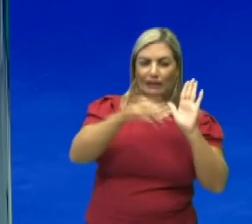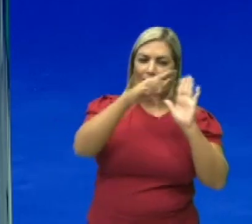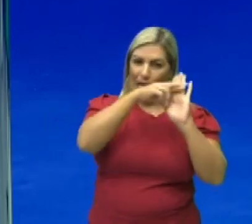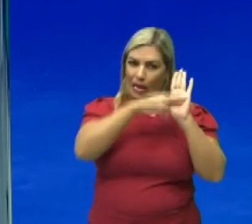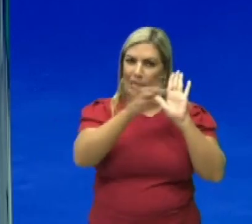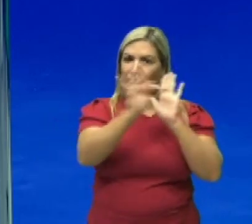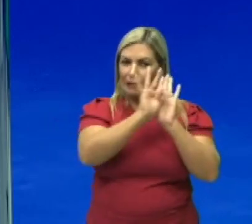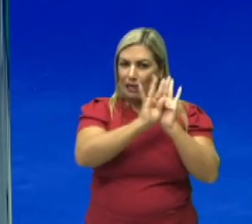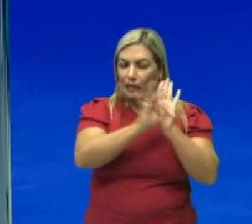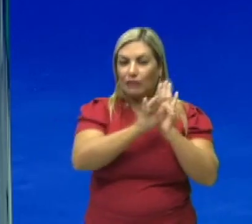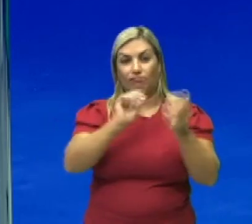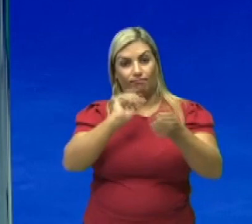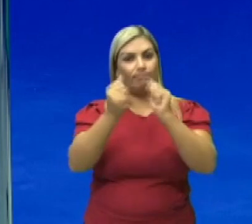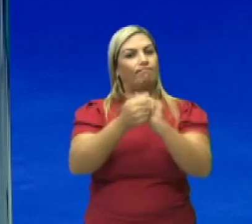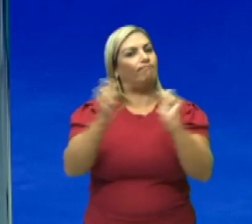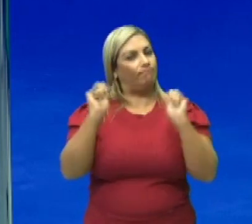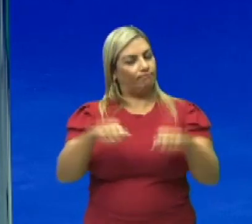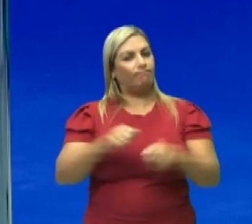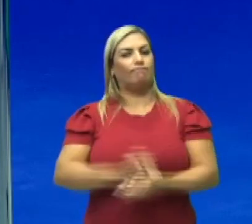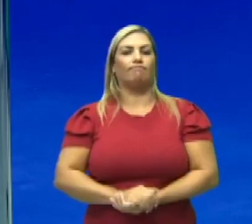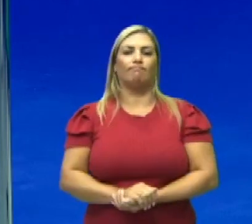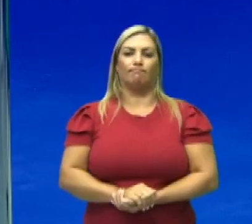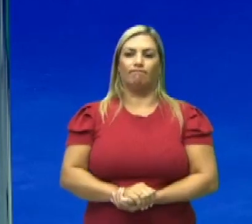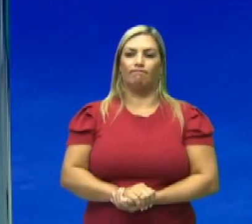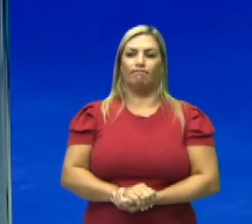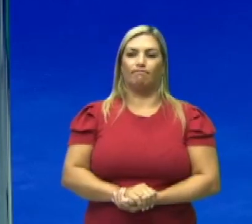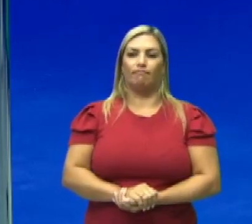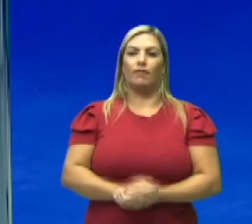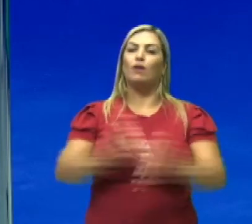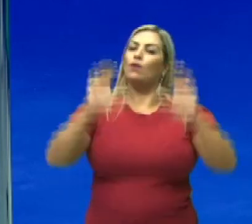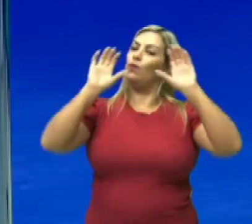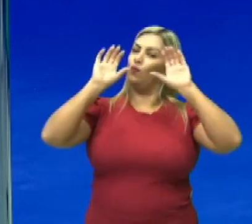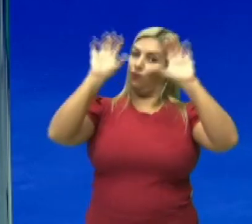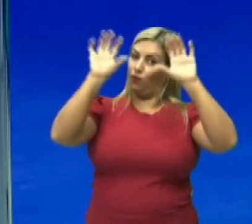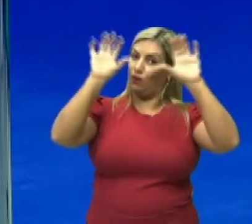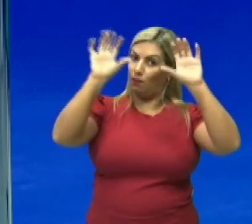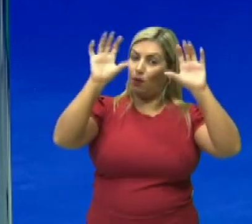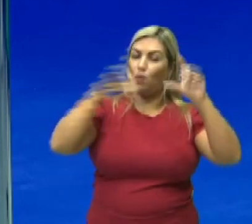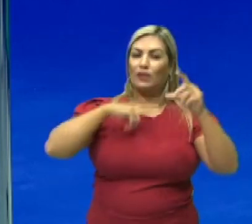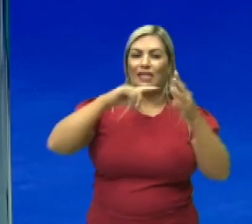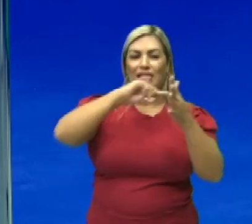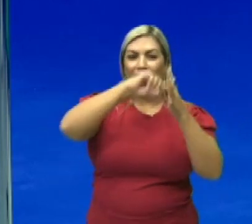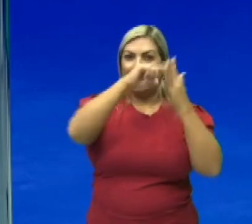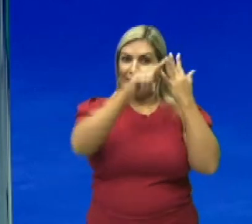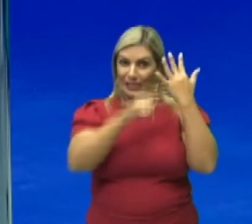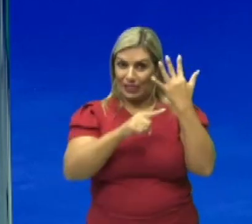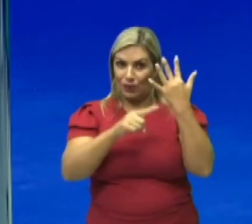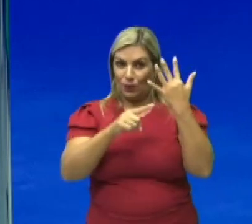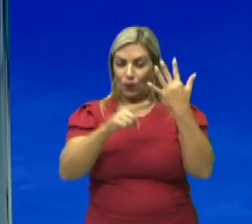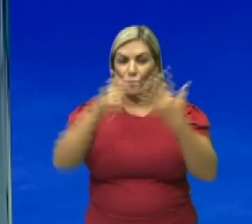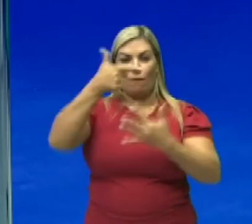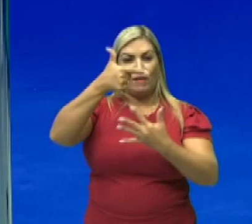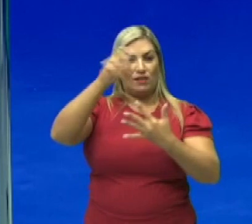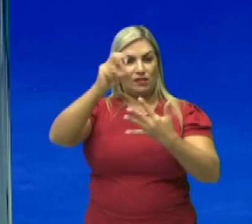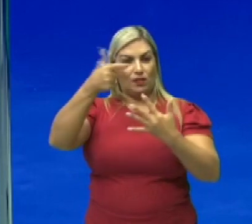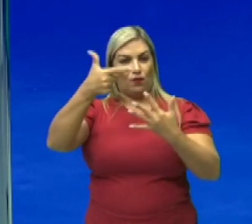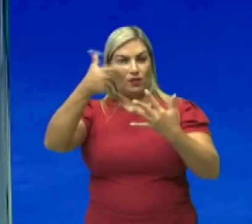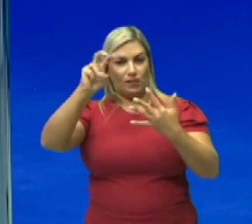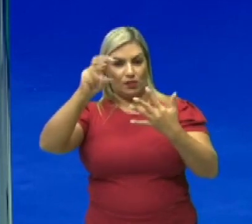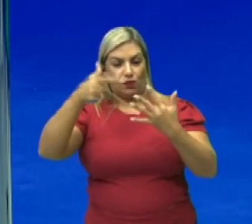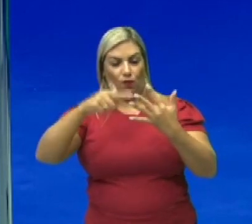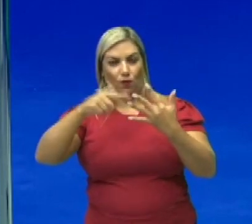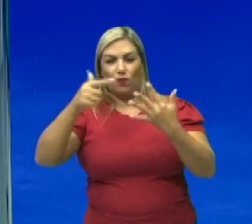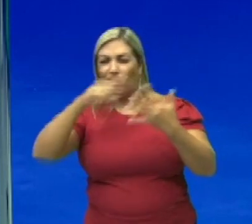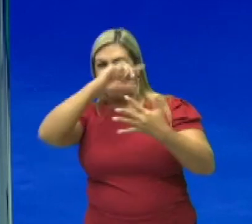que elas podem ser adaptadas. O voleibol, ele tem cinco sets de 25 pontos cada.